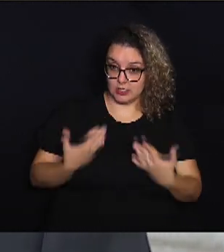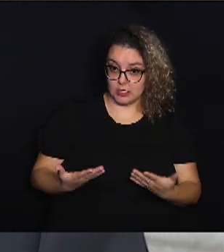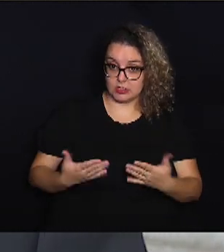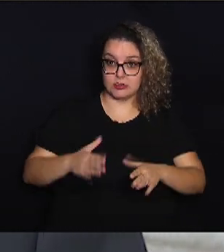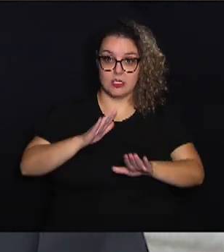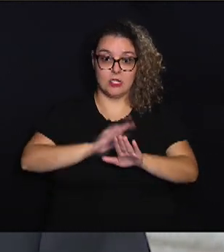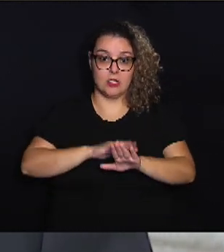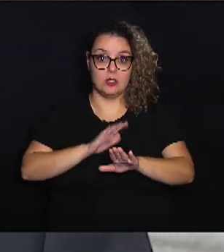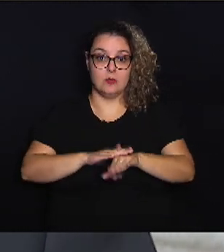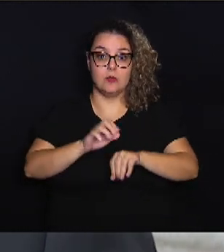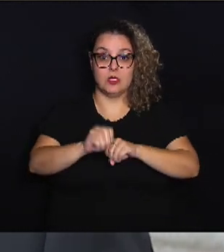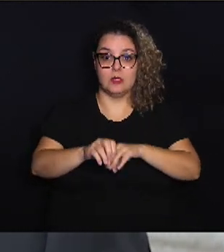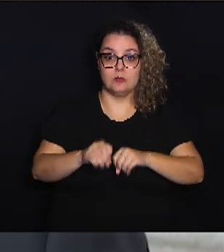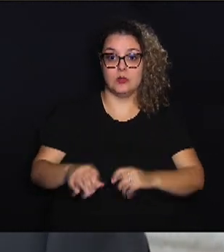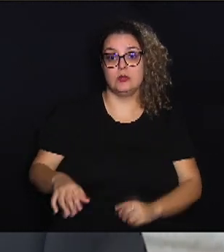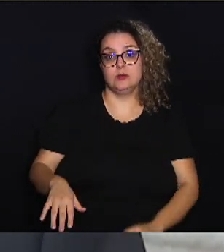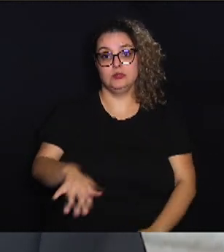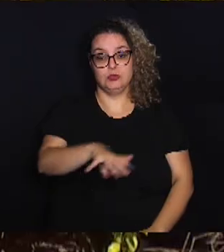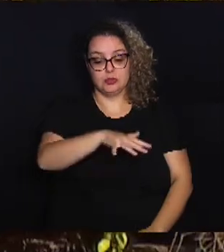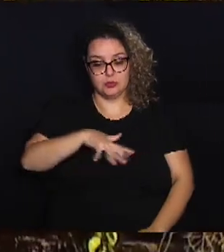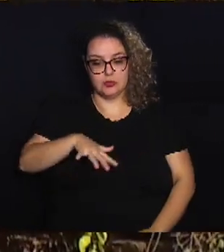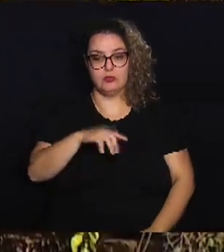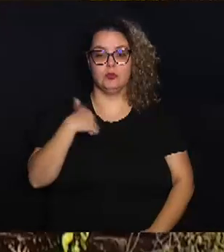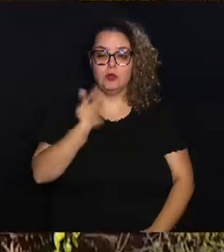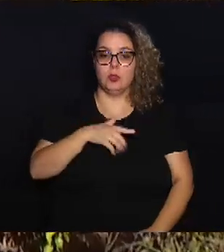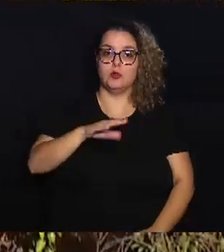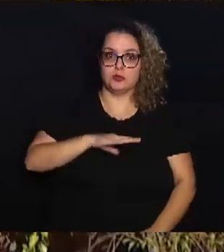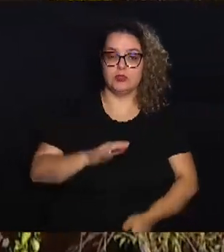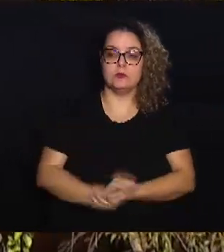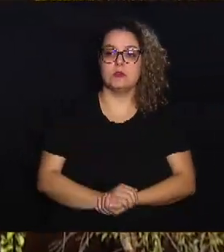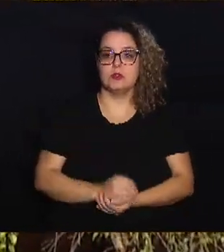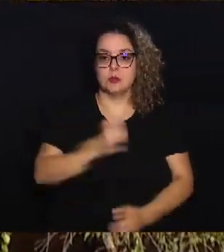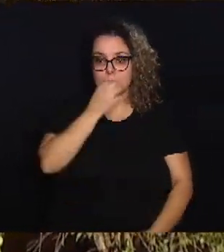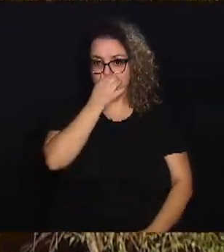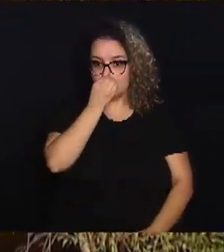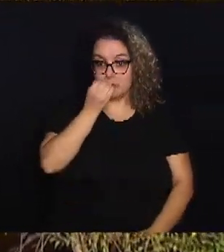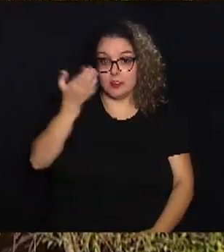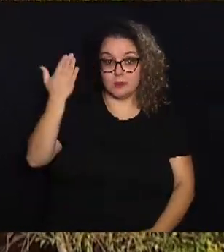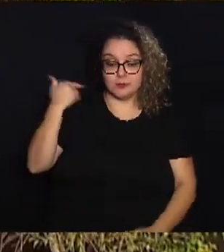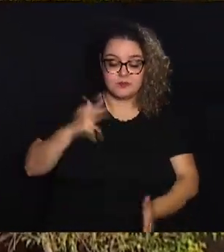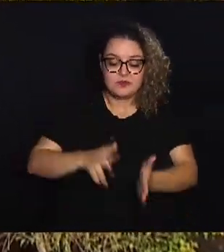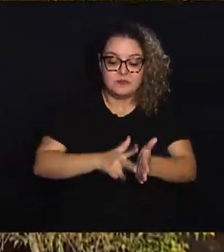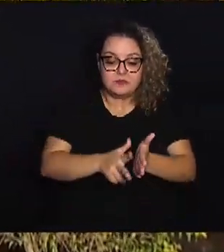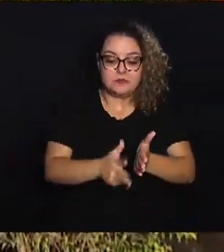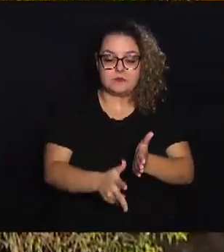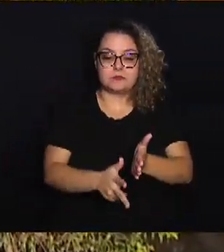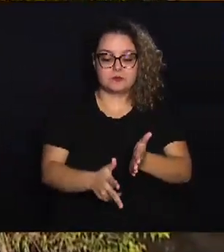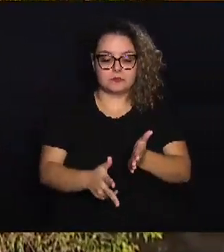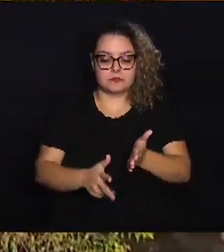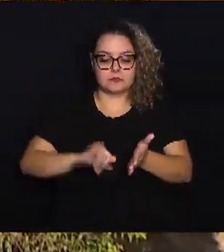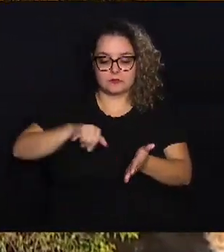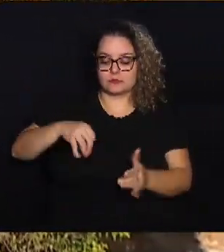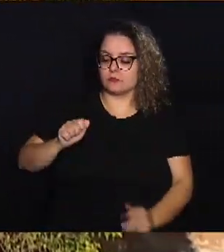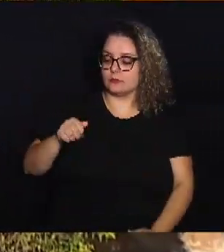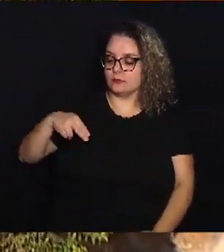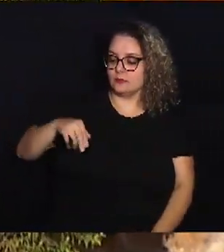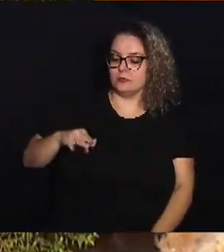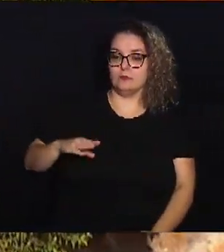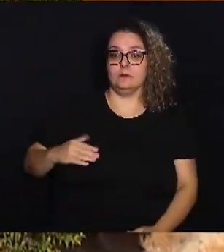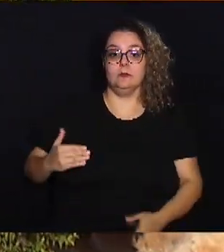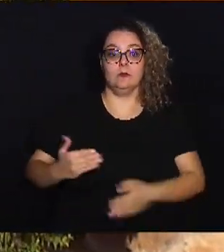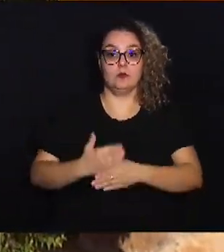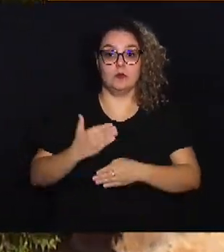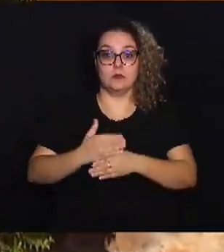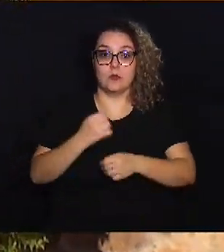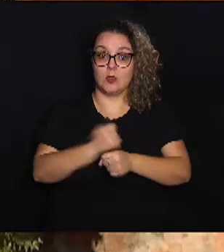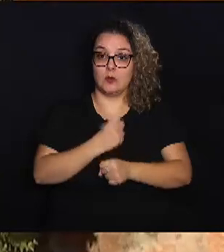ações de educação ambiental no nosso município. A antiga estação férrea de Joaquim Egídio, por exemplo, foi reconstruída no ano